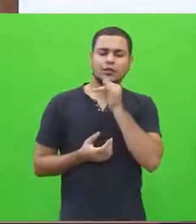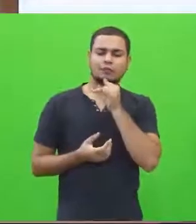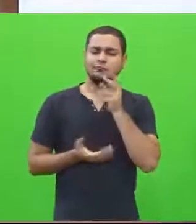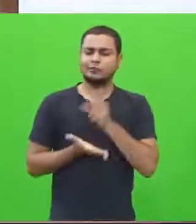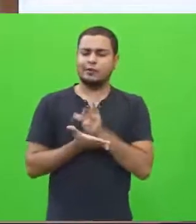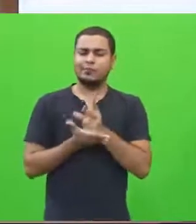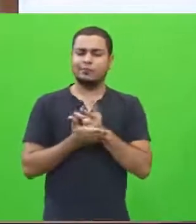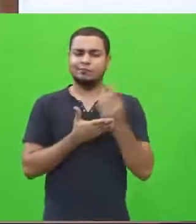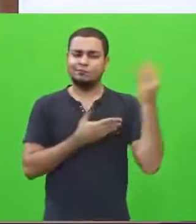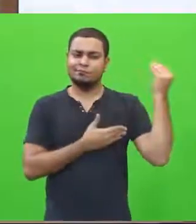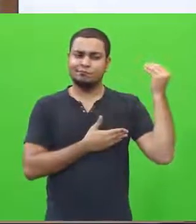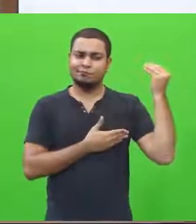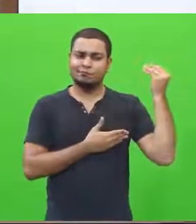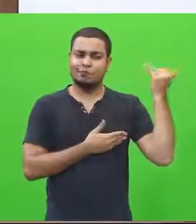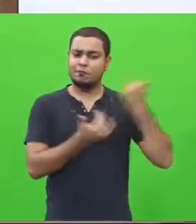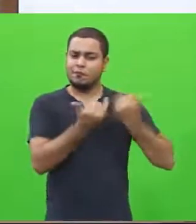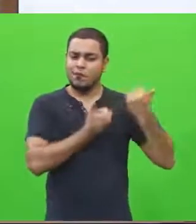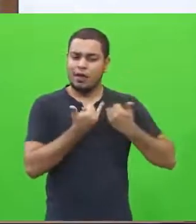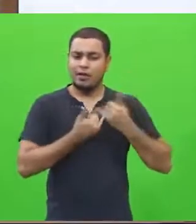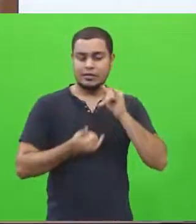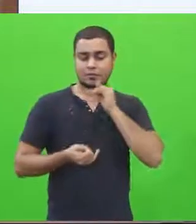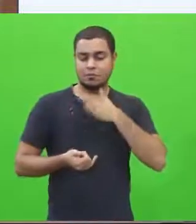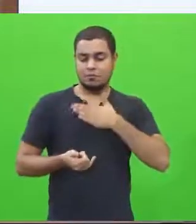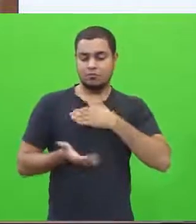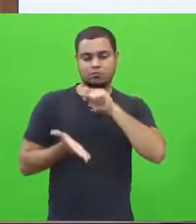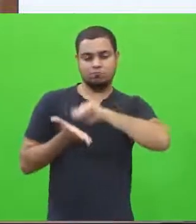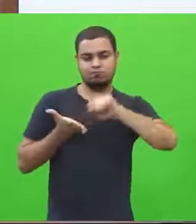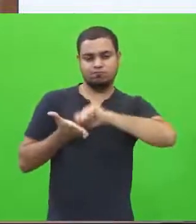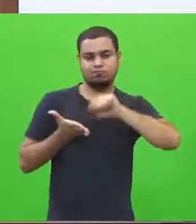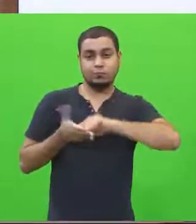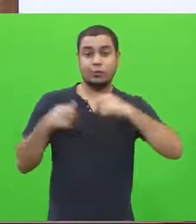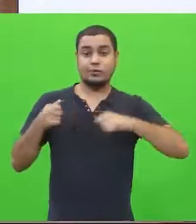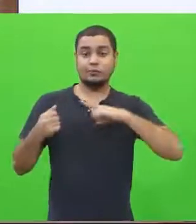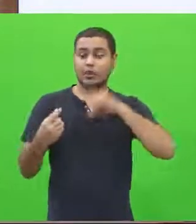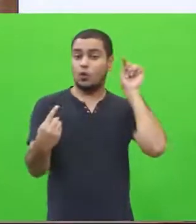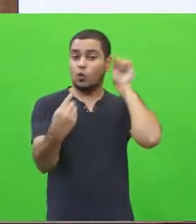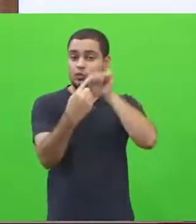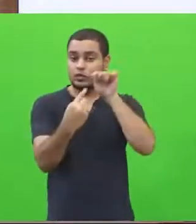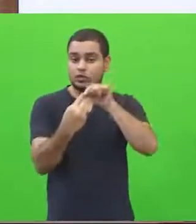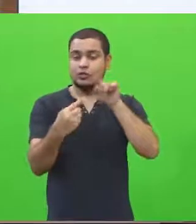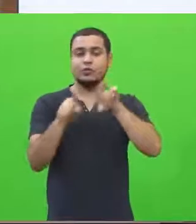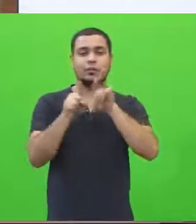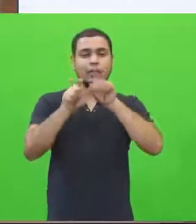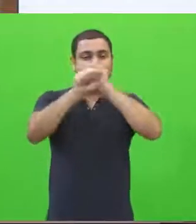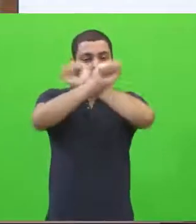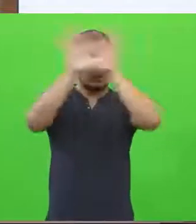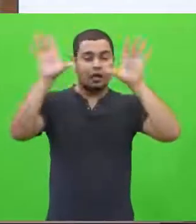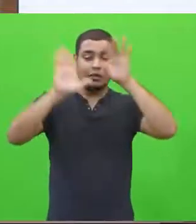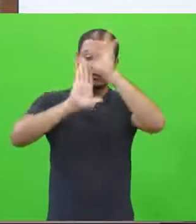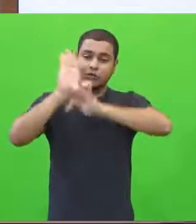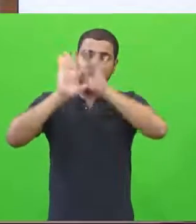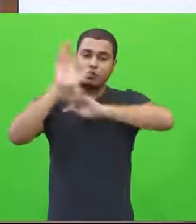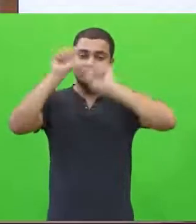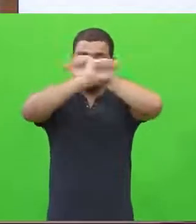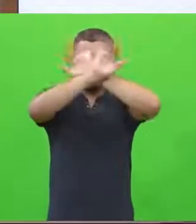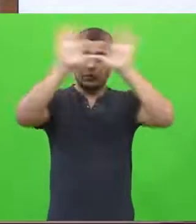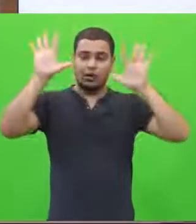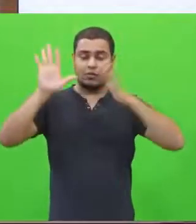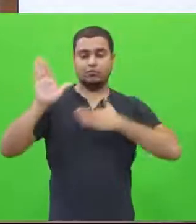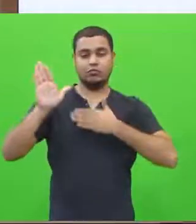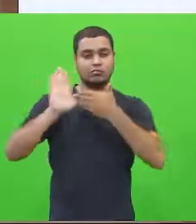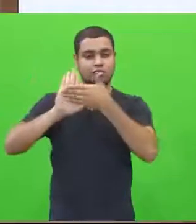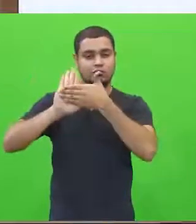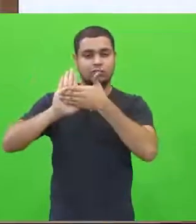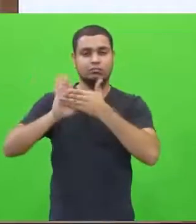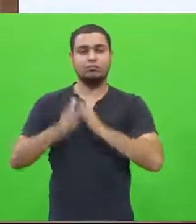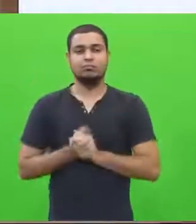a respeito da nossa escrita. Precisamos ser objetivos, claros, naquilo que nós nos propomos a